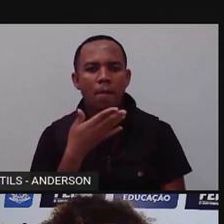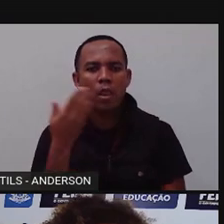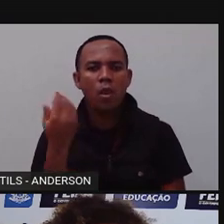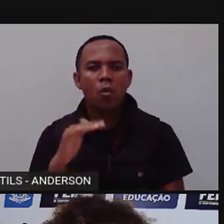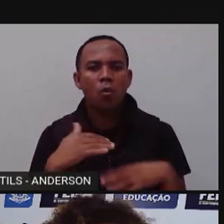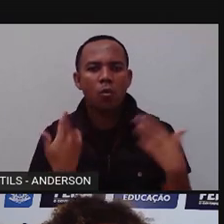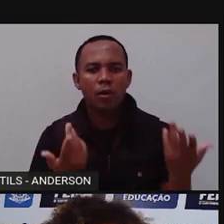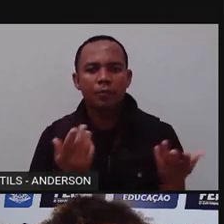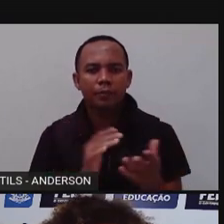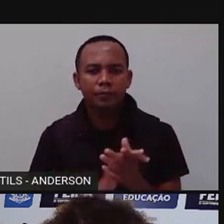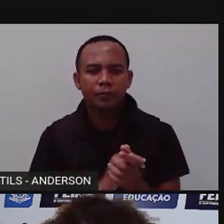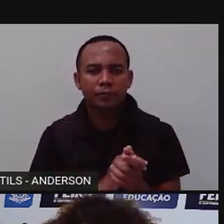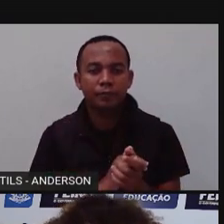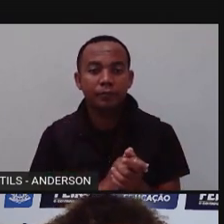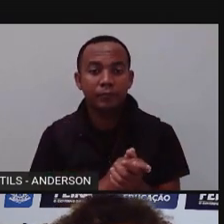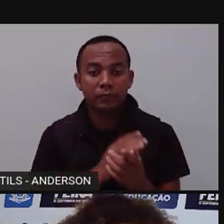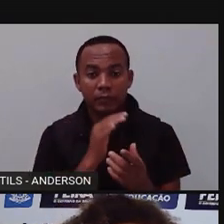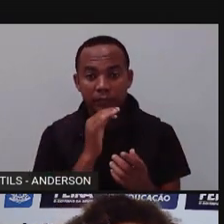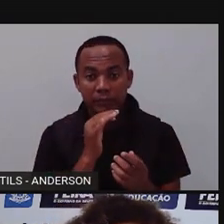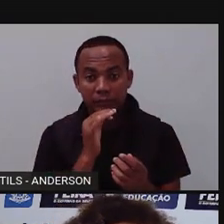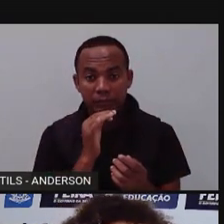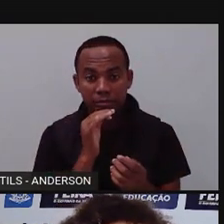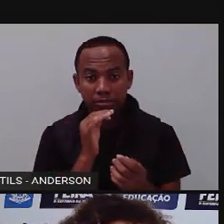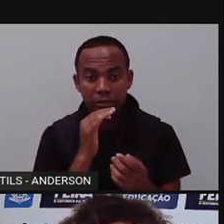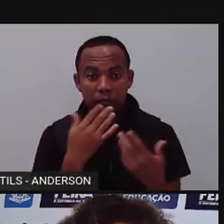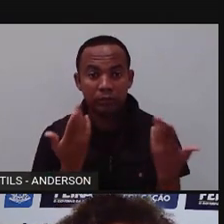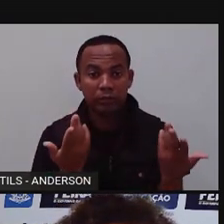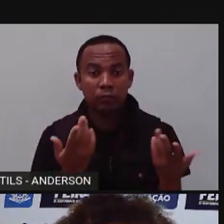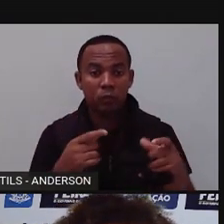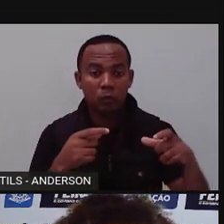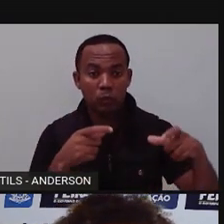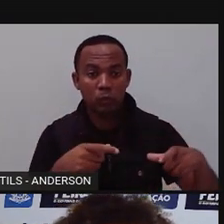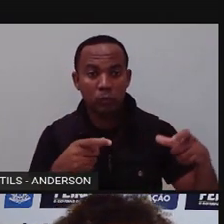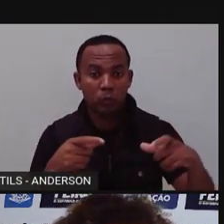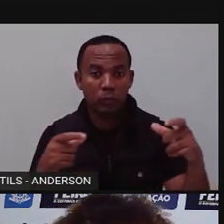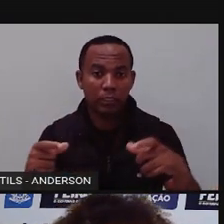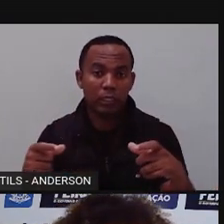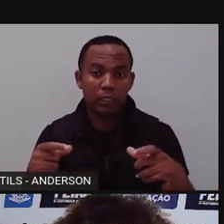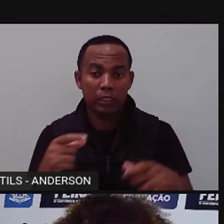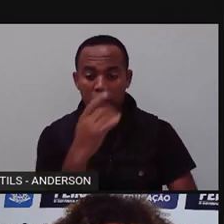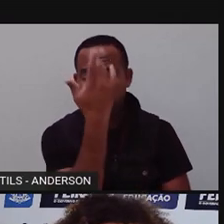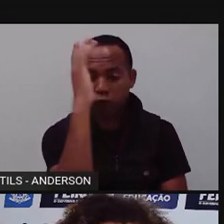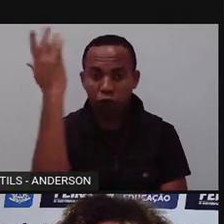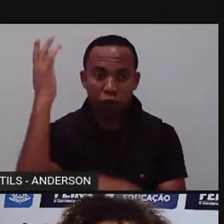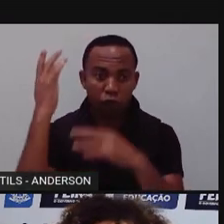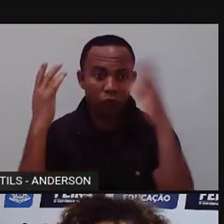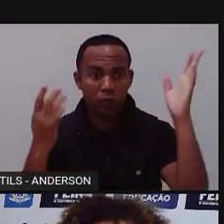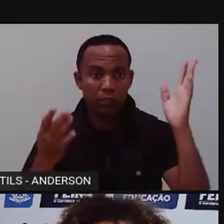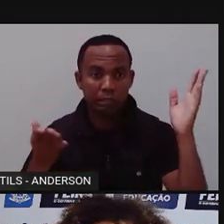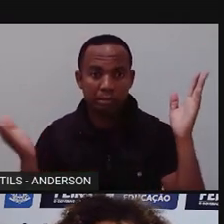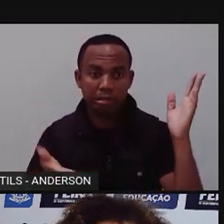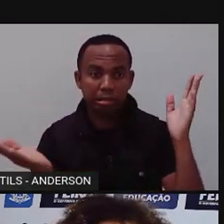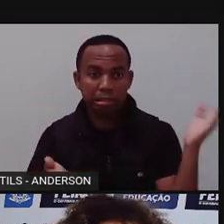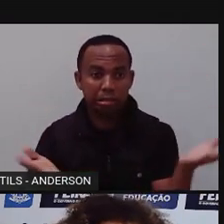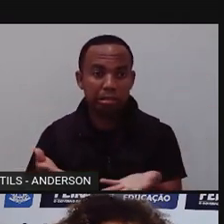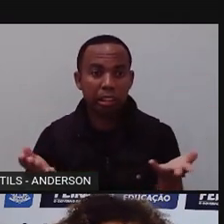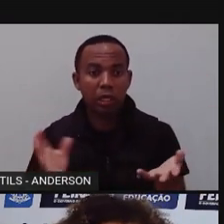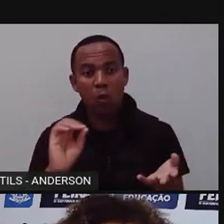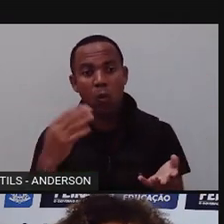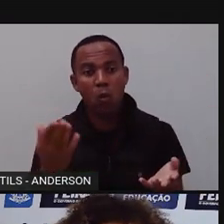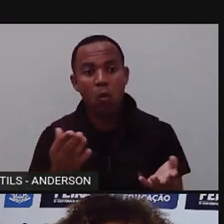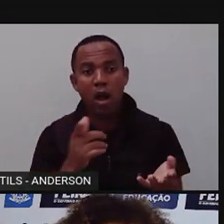Bom, quando áreas inteiras de florestas são devastadas, ou quando rios são